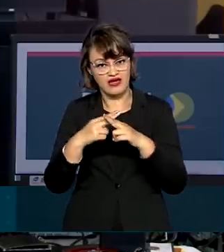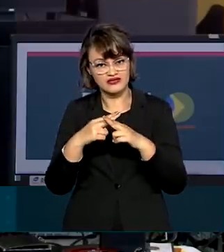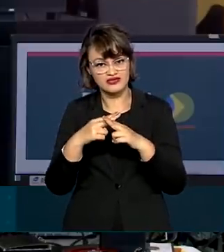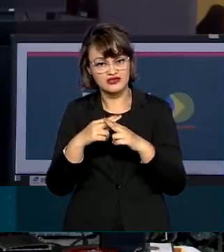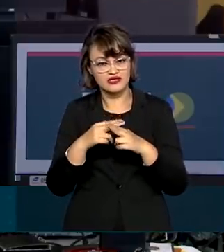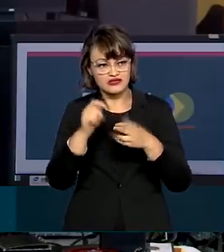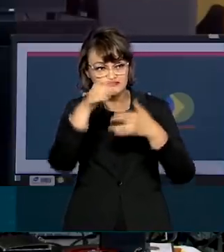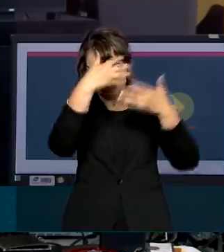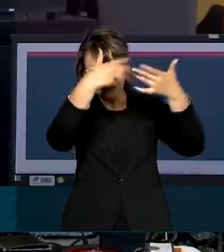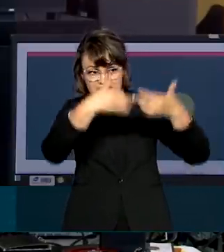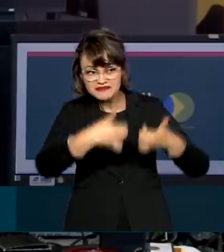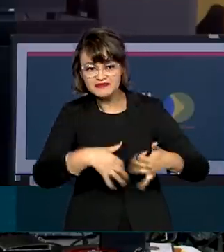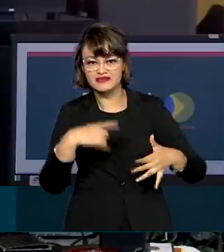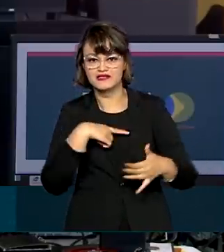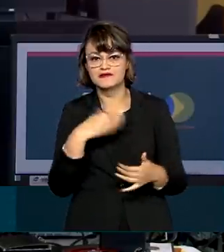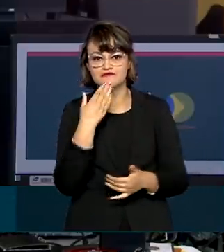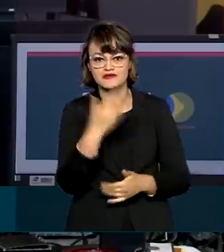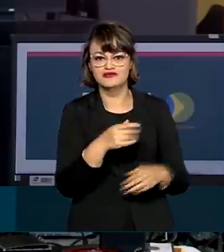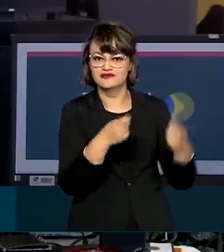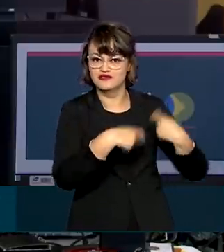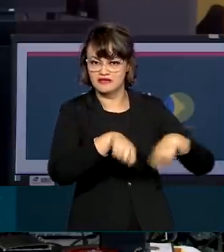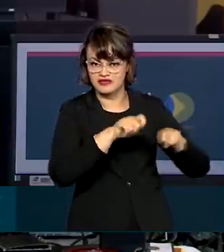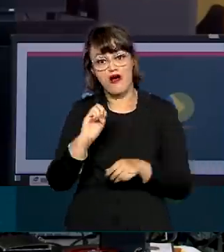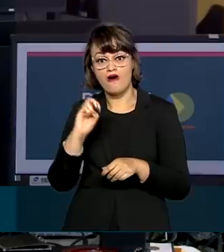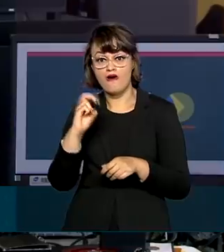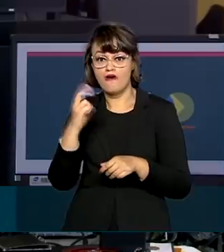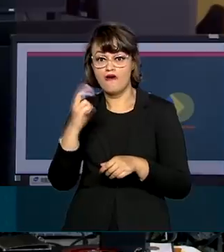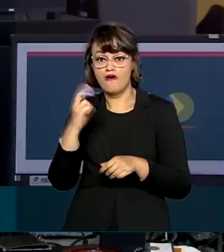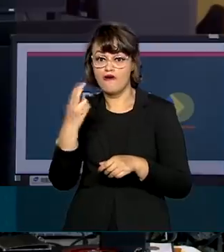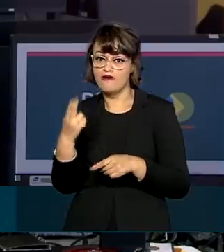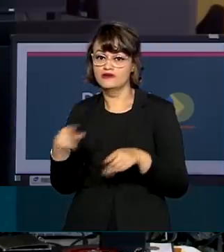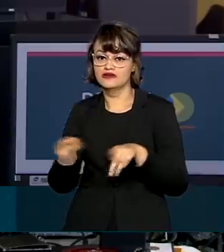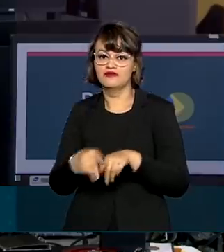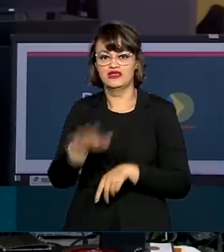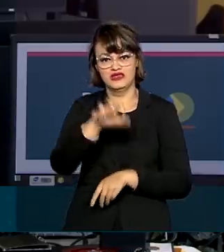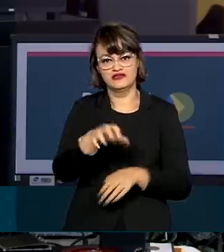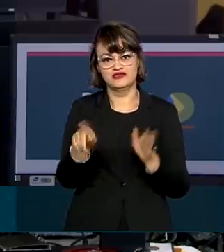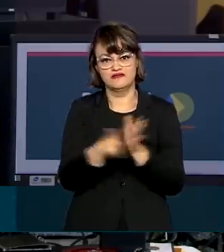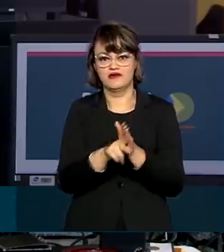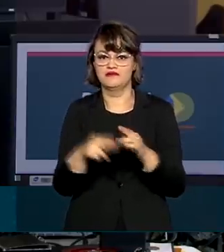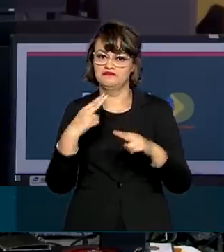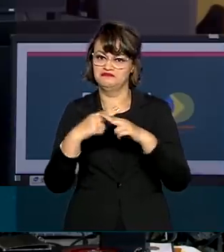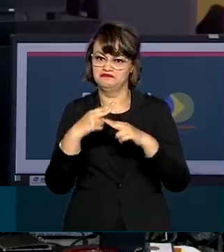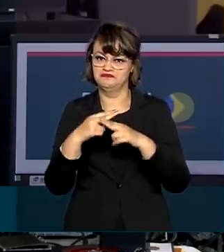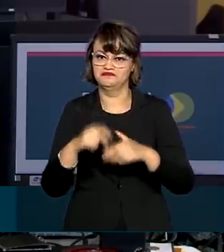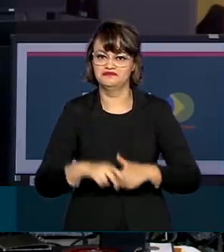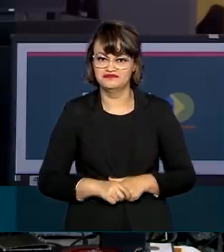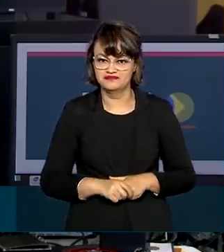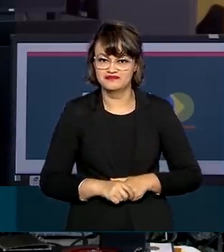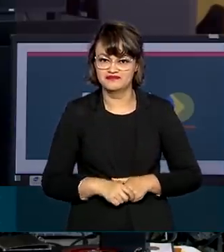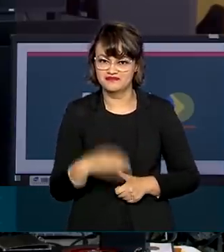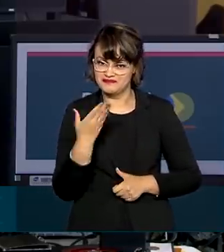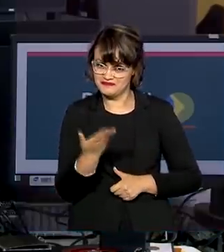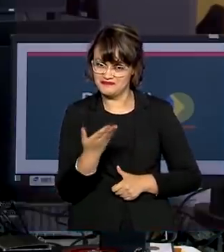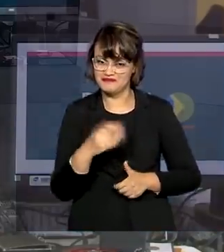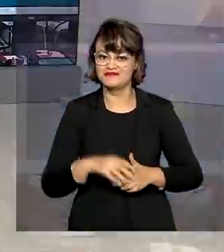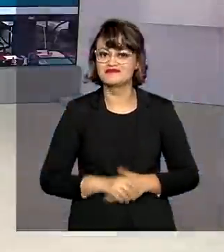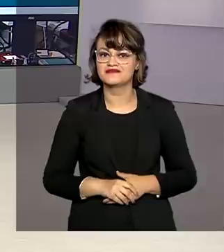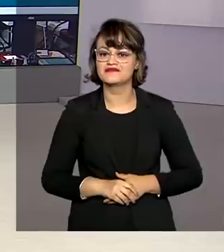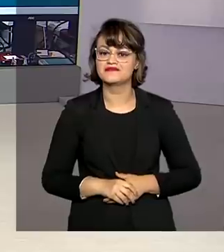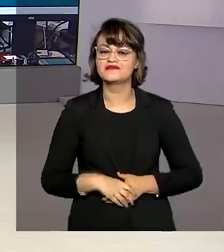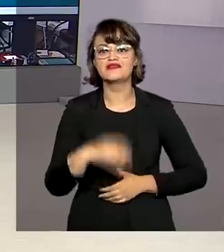interesse ao crédito. O pedido também pode ser feito através da Caixa Econômica Federal. Então, Renata, voltamos com você.